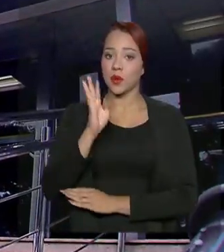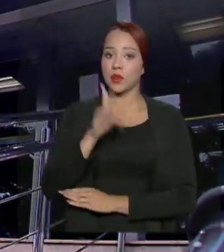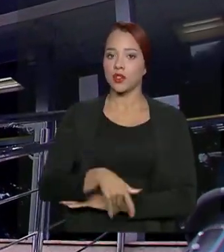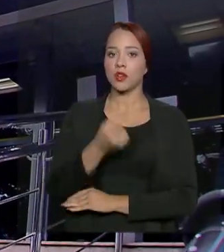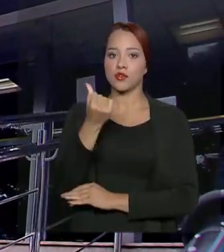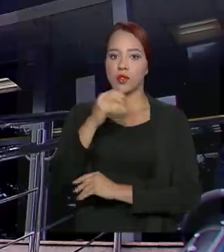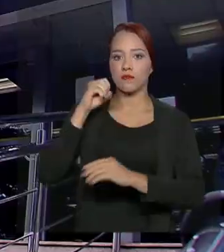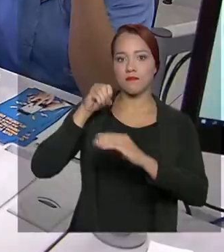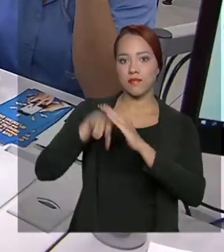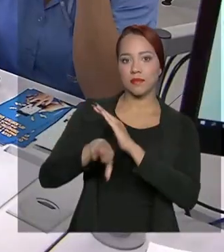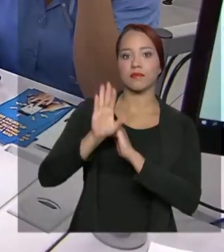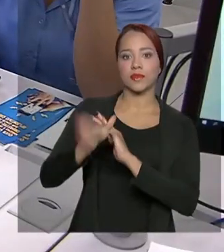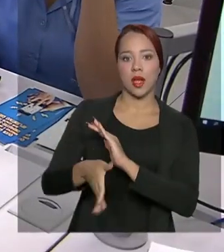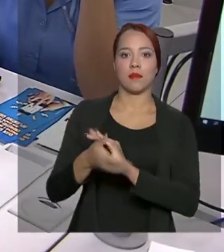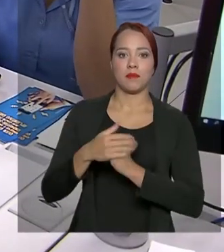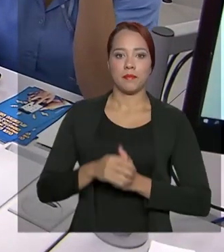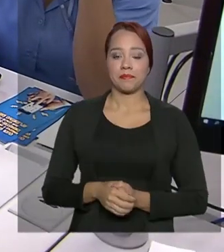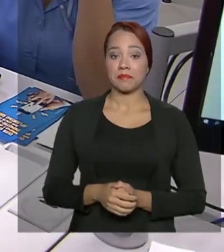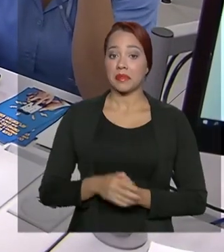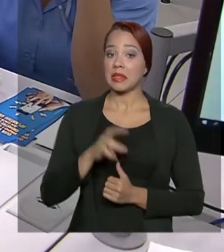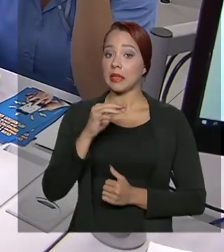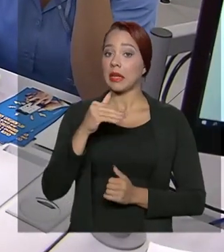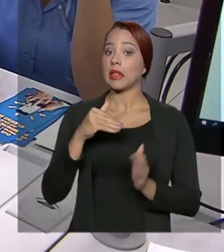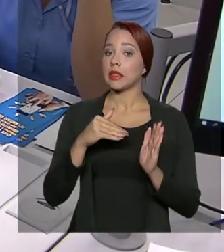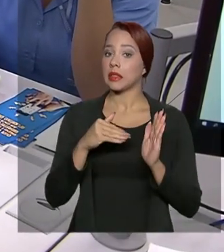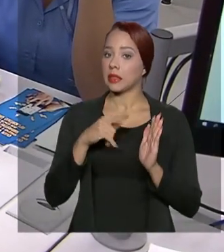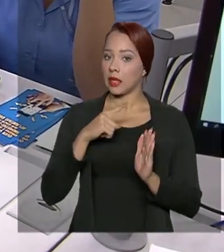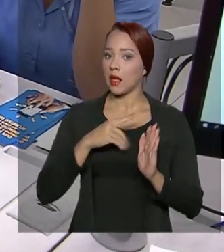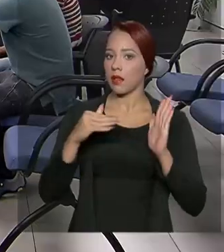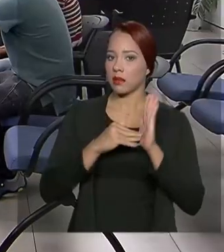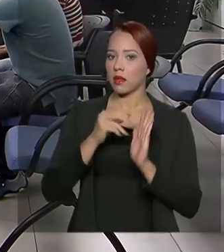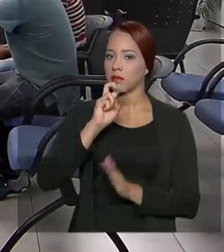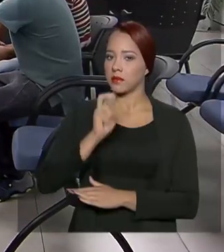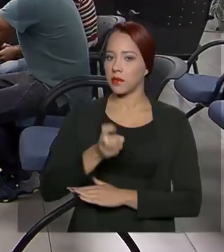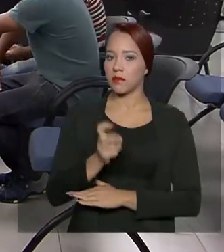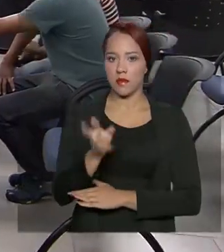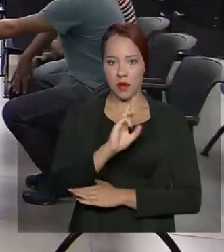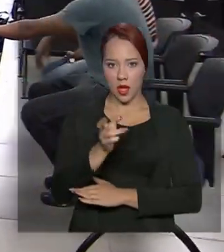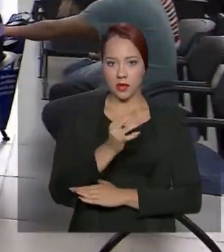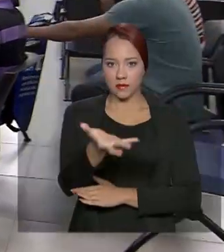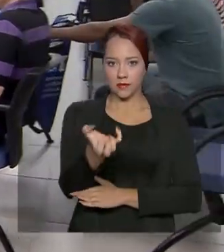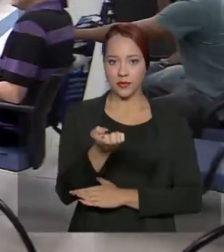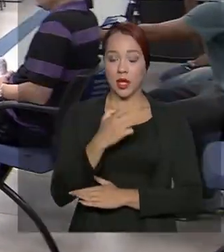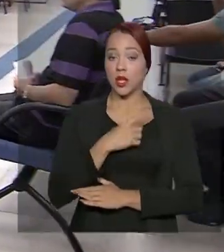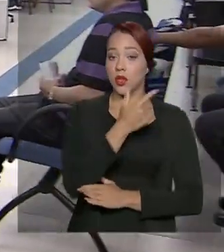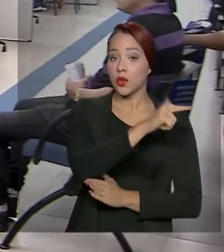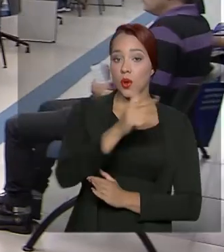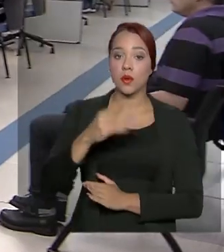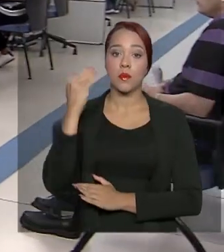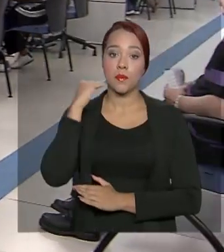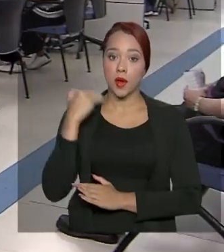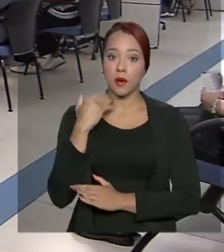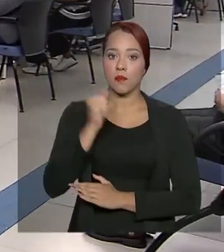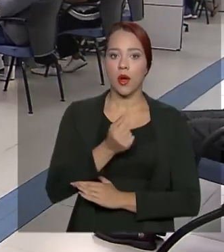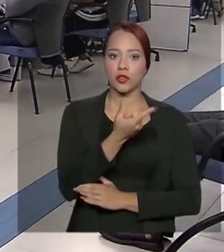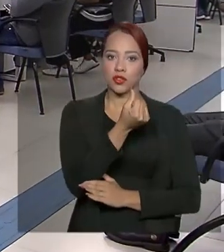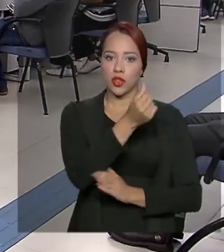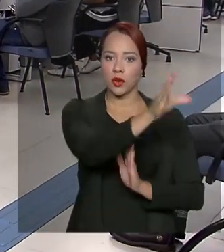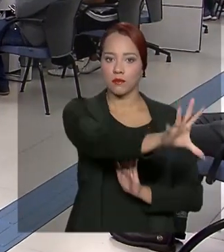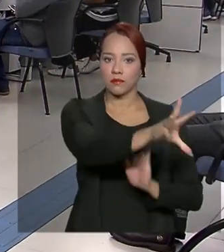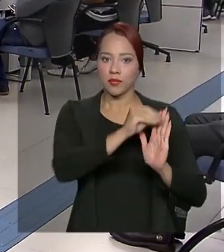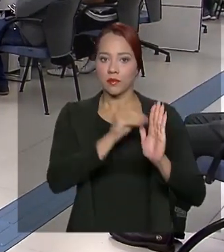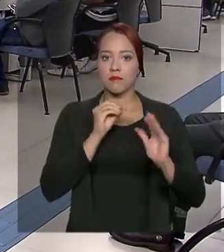automaticamente. Quem tem até 5 mil reais para receber e conta em outros bancos, pode transferir o valor por TED,